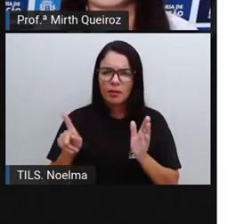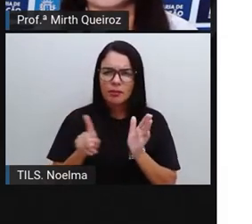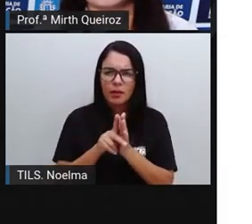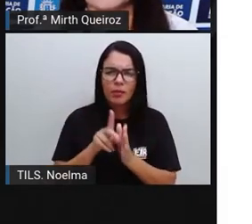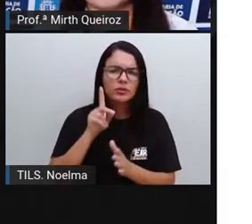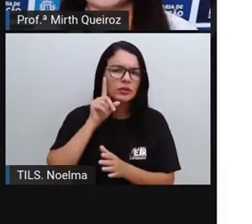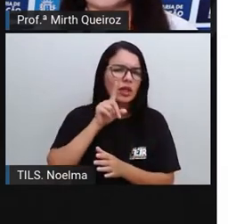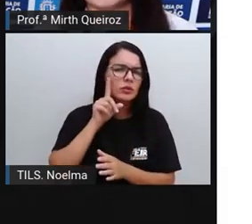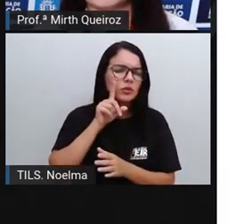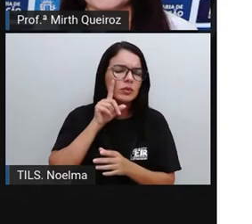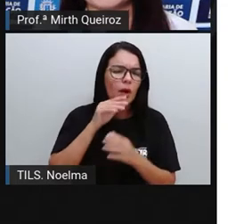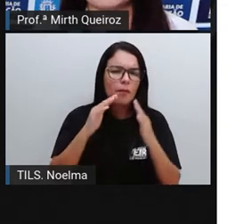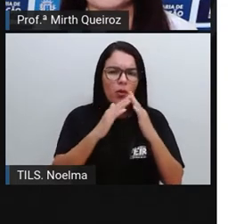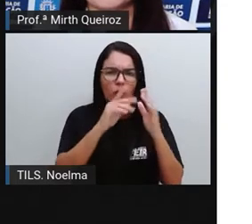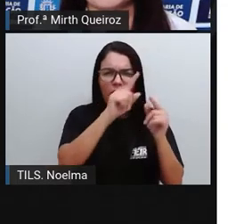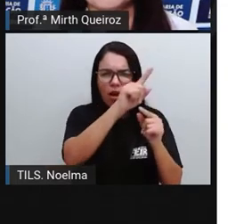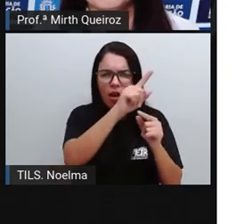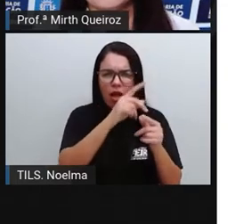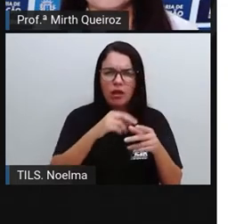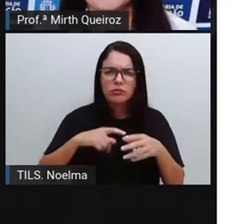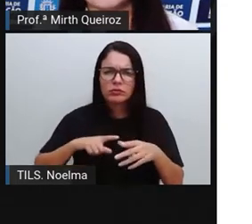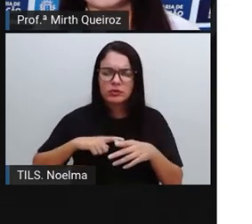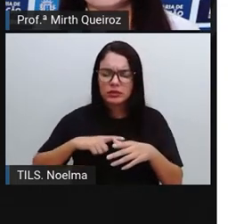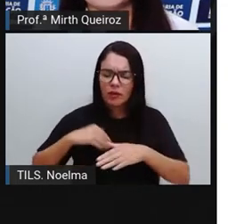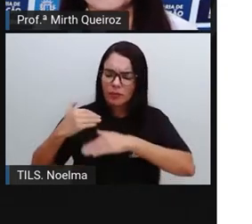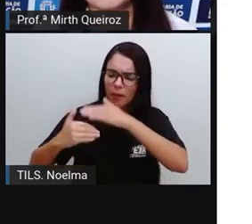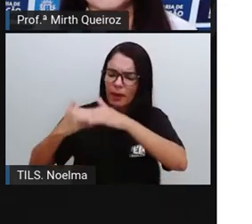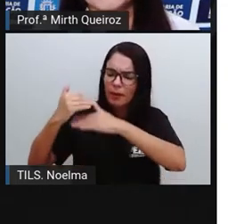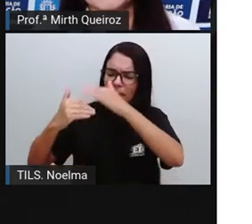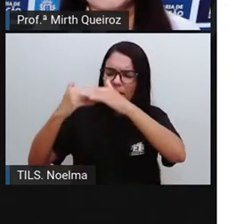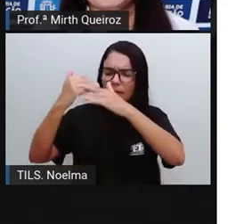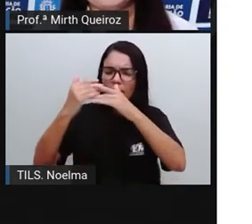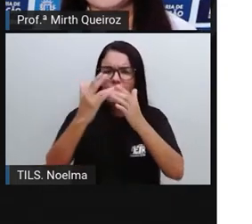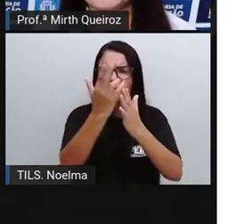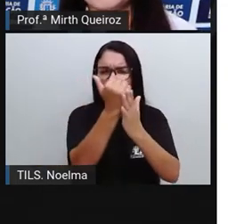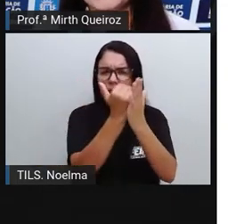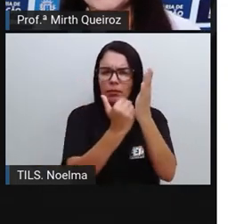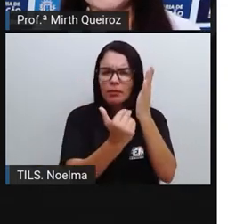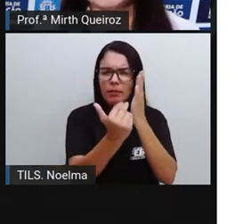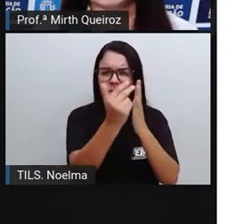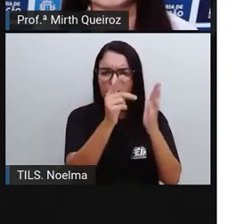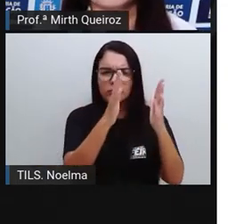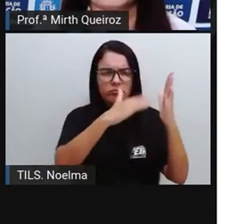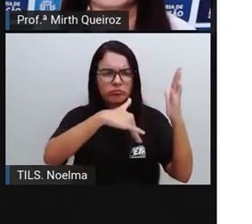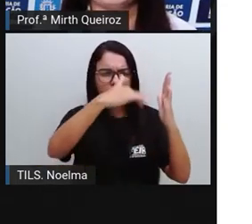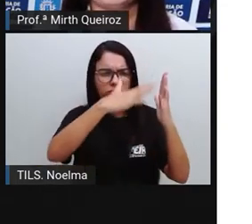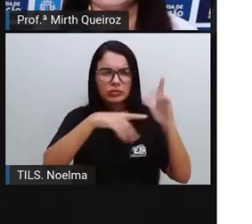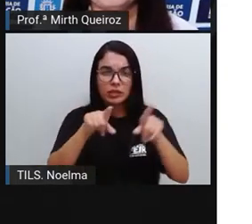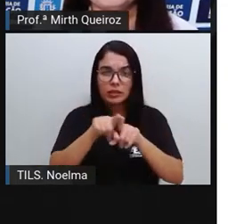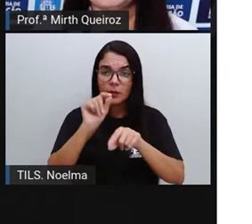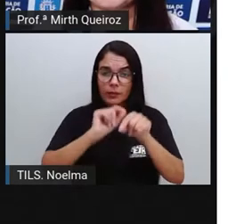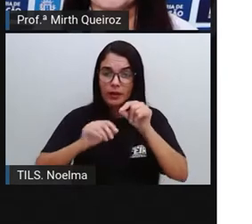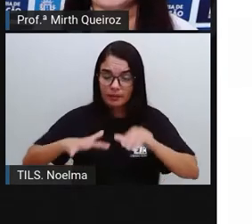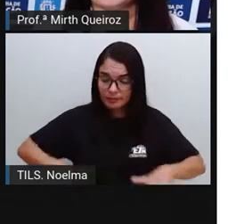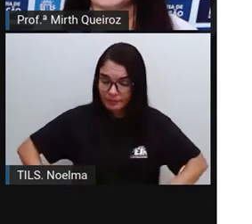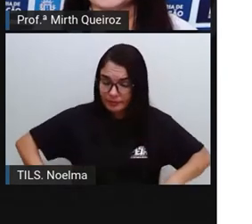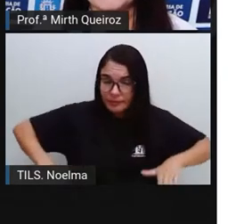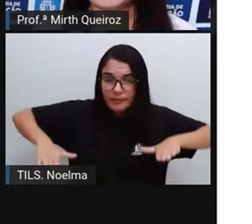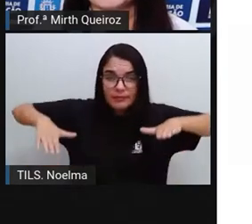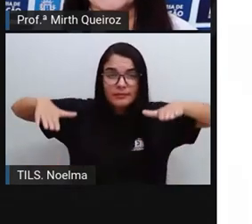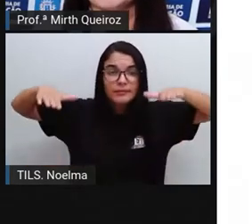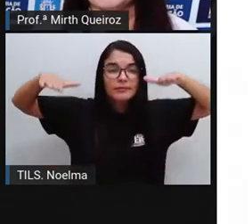para os Estados Unidos lá, ele começou a trabalhar aí com arte plástica, mas desde criança também ele já